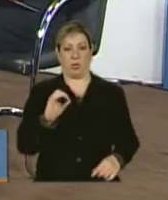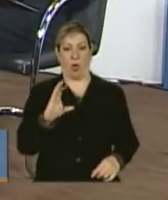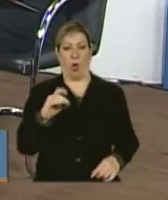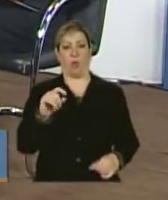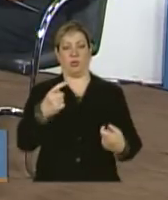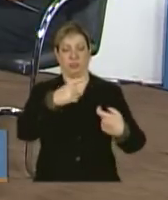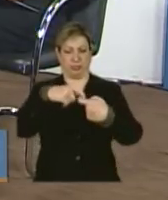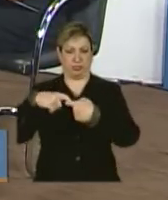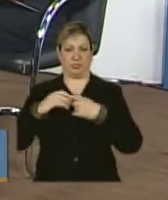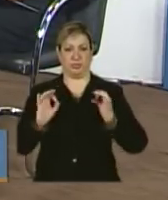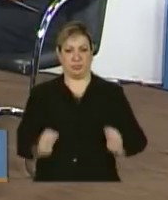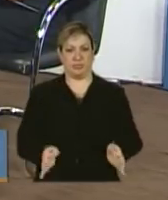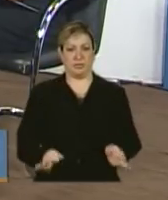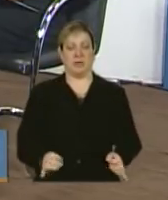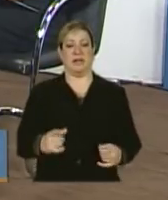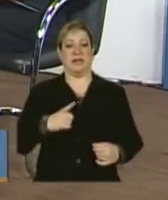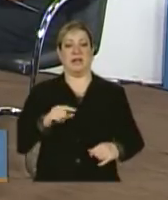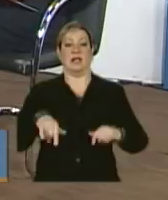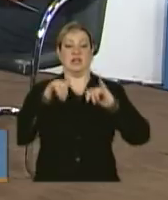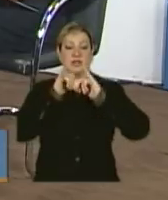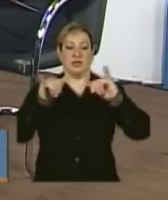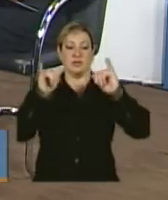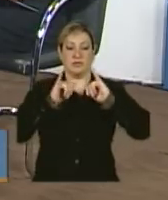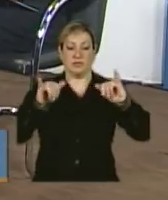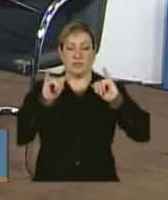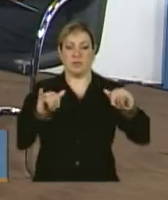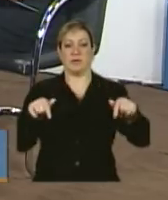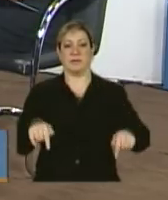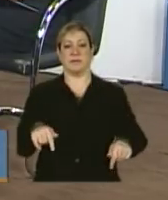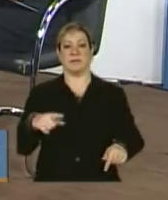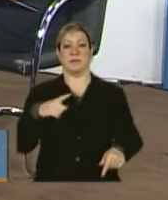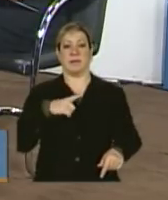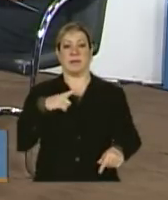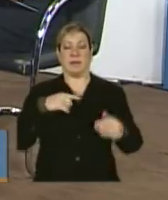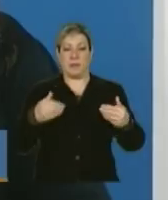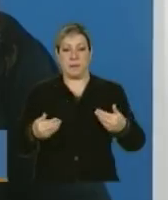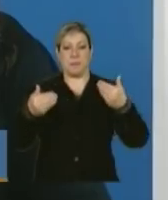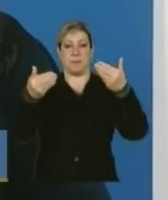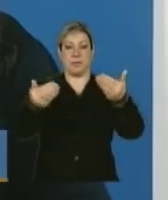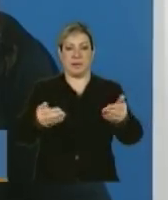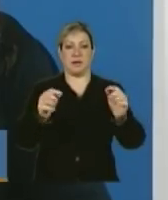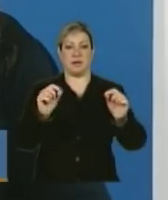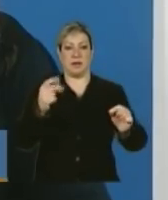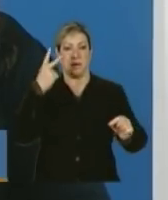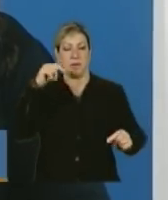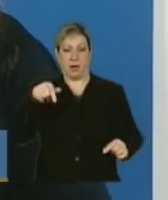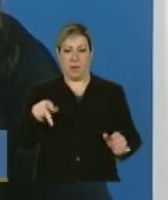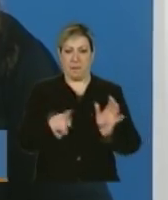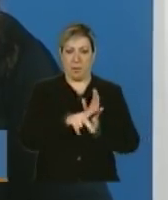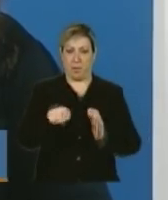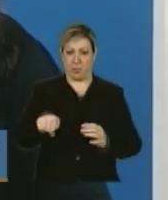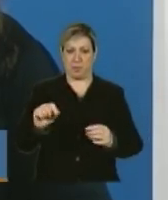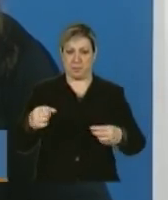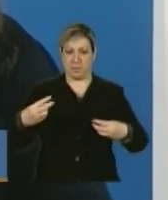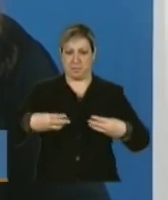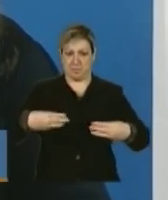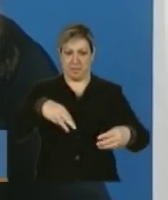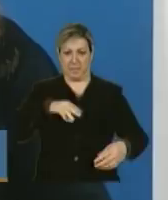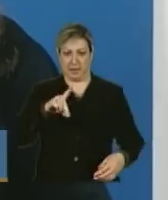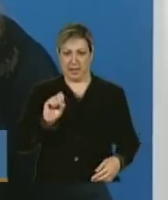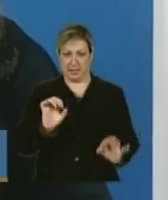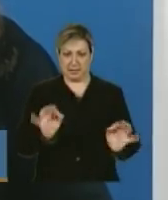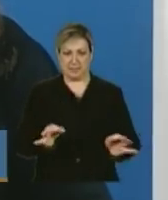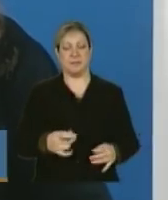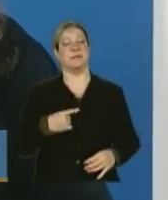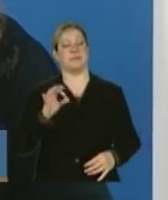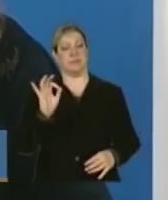esse protocolo, ele é divulgado, ele é repassado, vamos dizer assim, pelo próprio Ministério. Isso. Então, esses parceiros